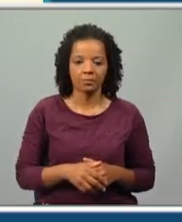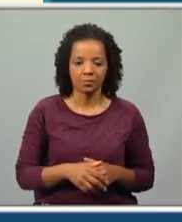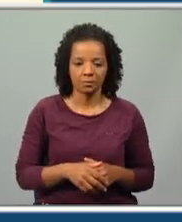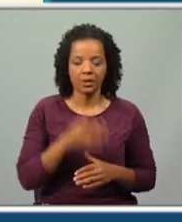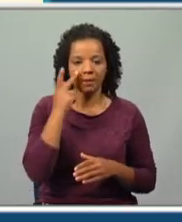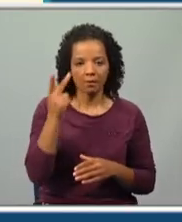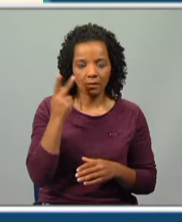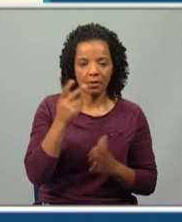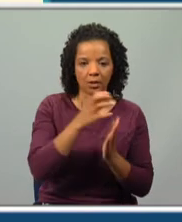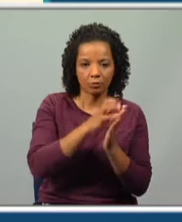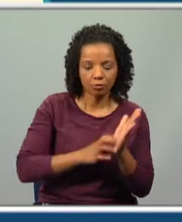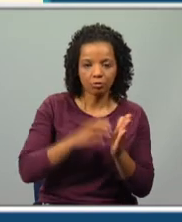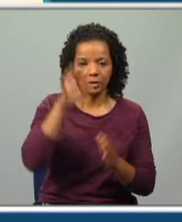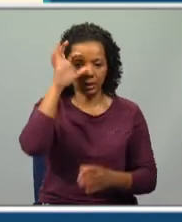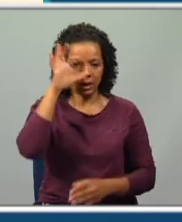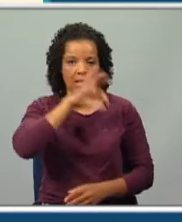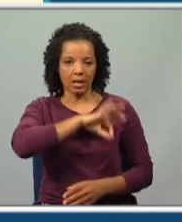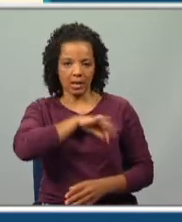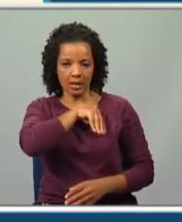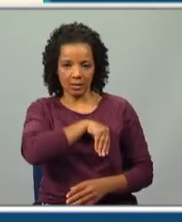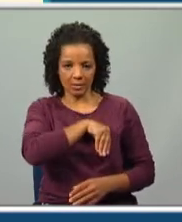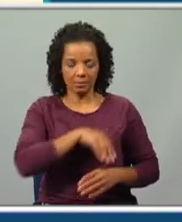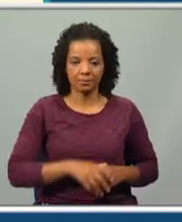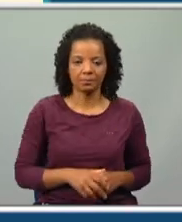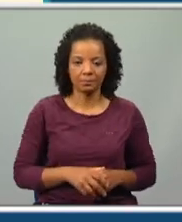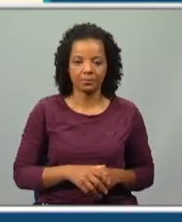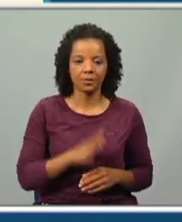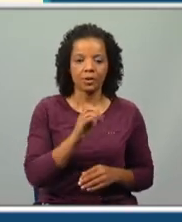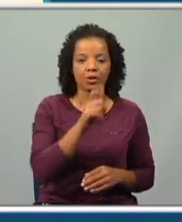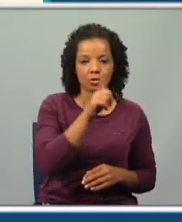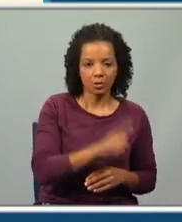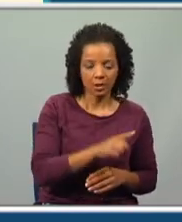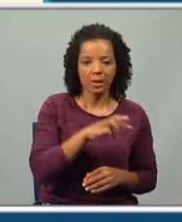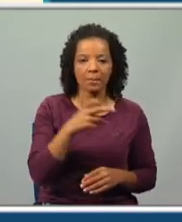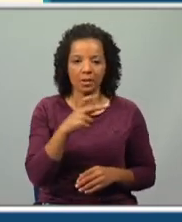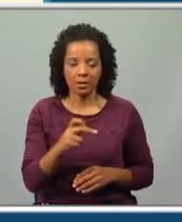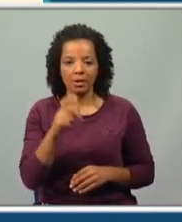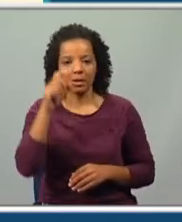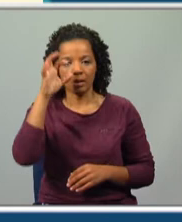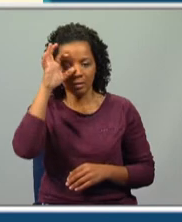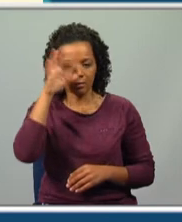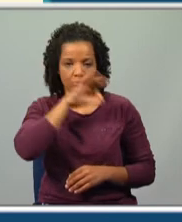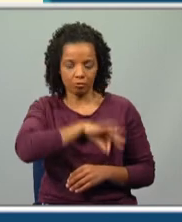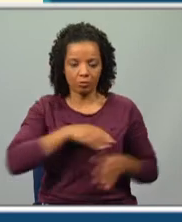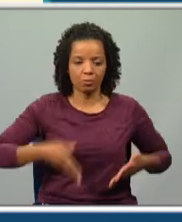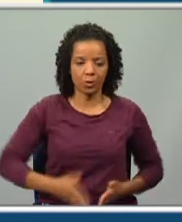Biobibliografia de S. de Queiroz José Maria de S. de Queiroz nasceu em